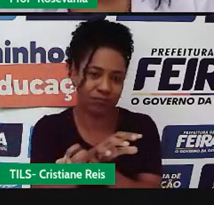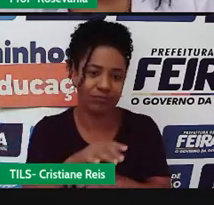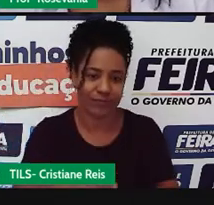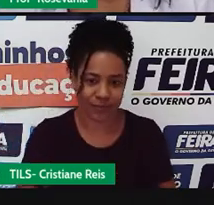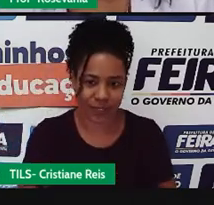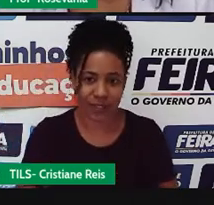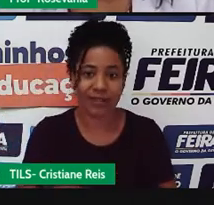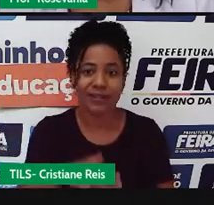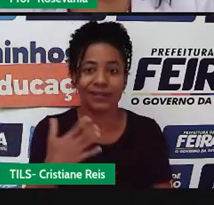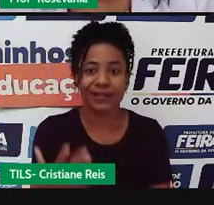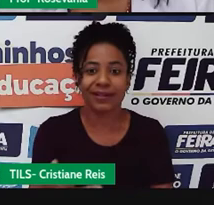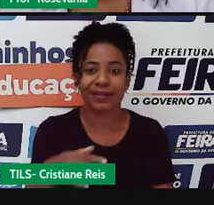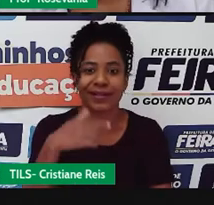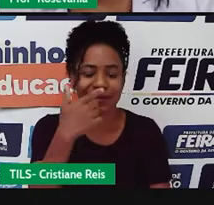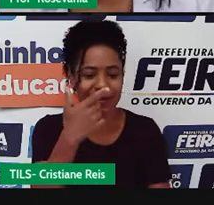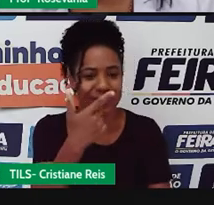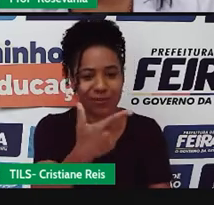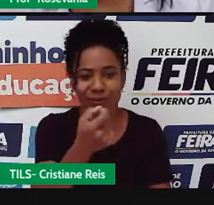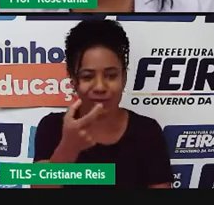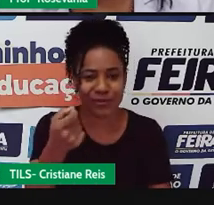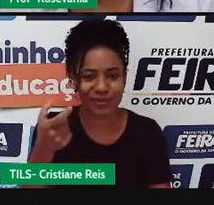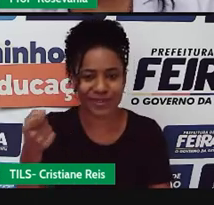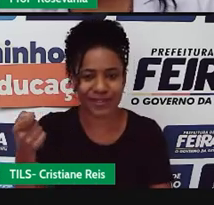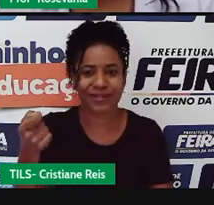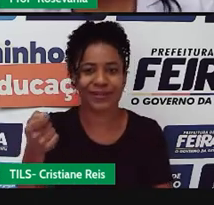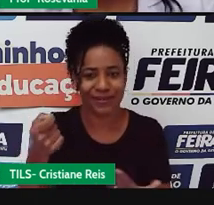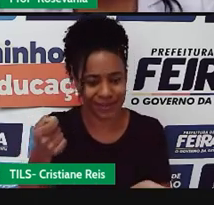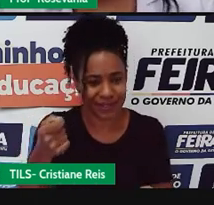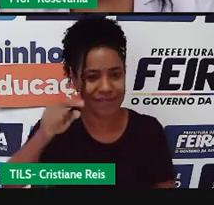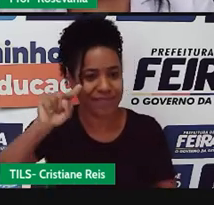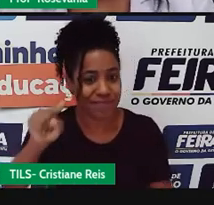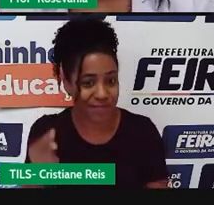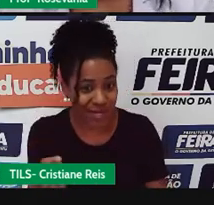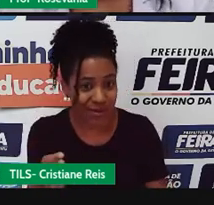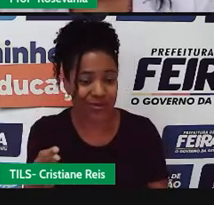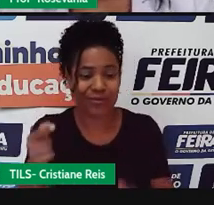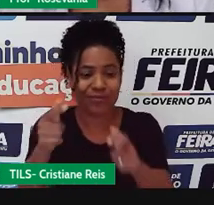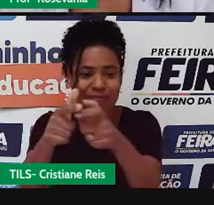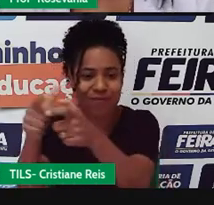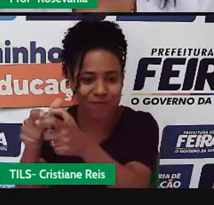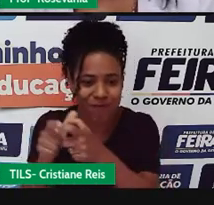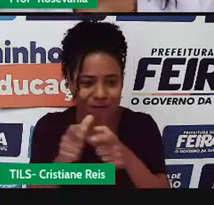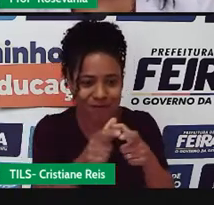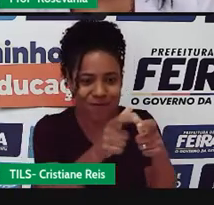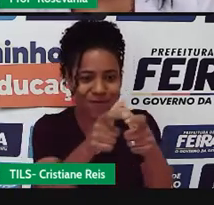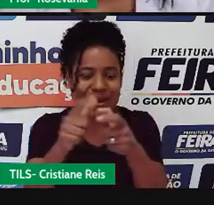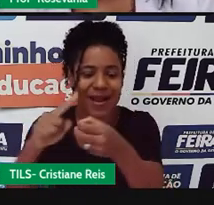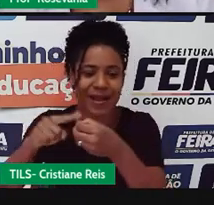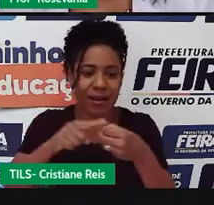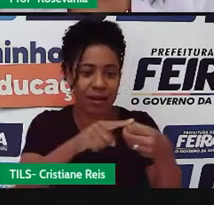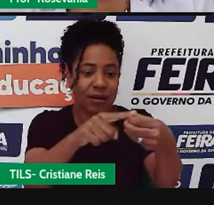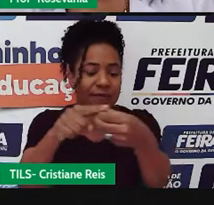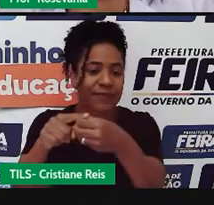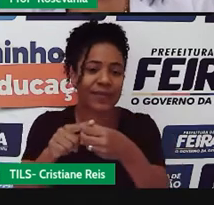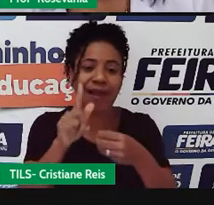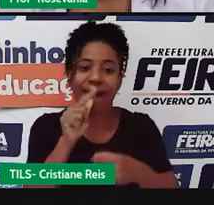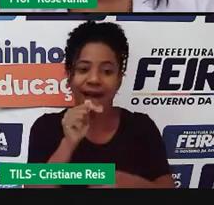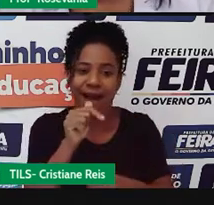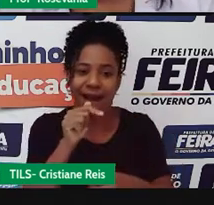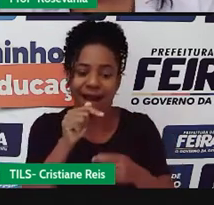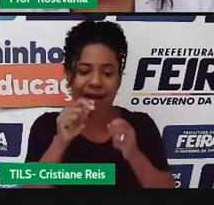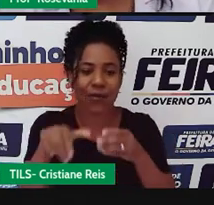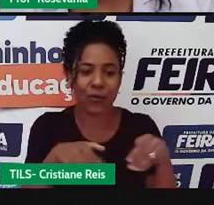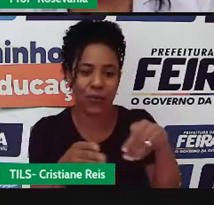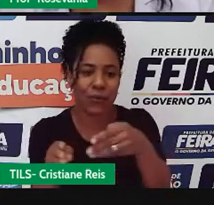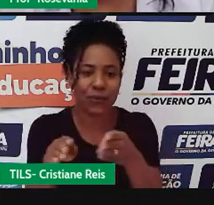espalhadas em 12 regiões hidrográficas, que foi o que a gente falou no instante, né, que contabiliza cerca de 12% do